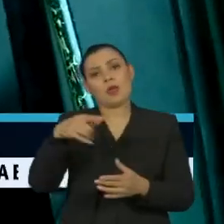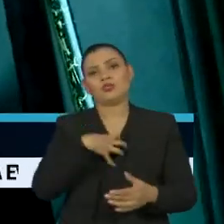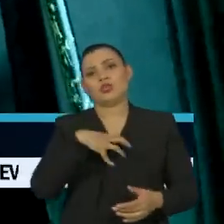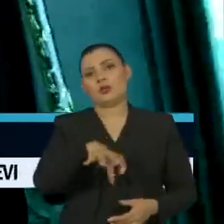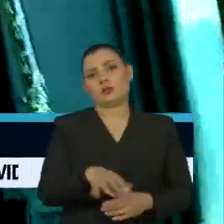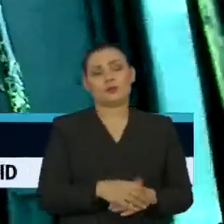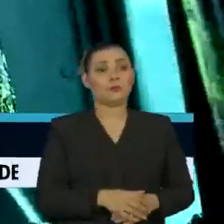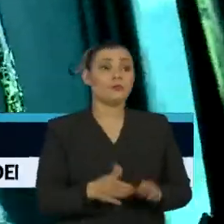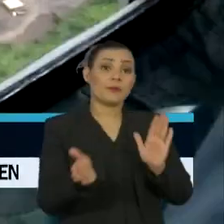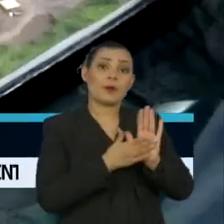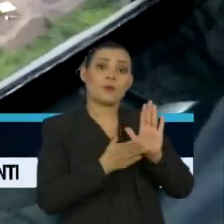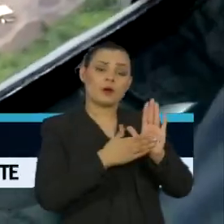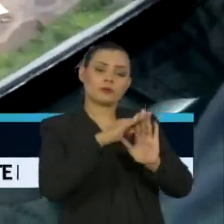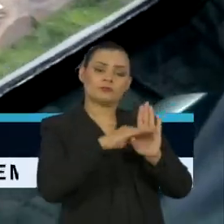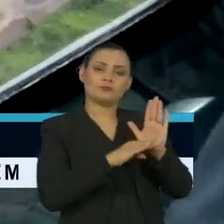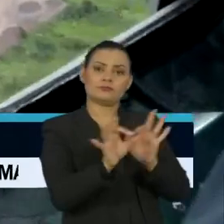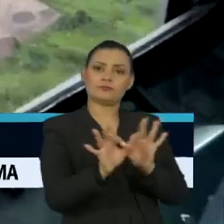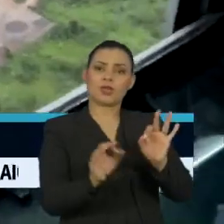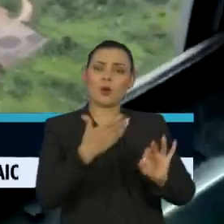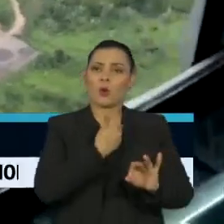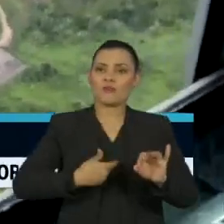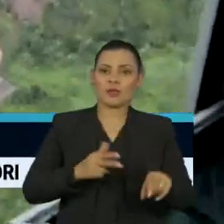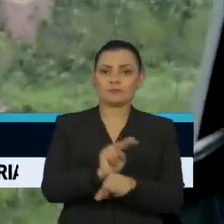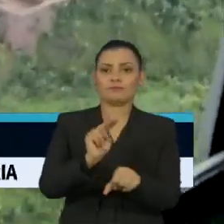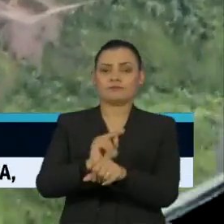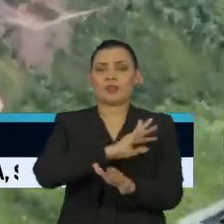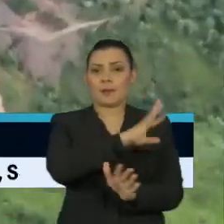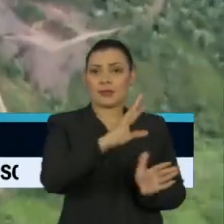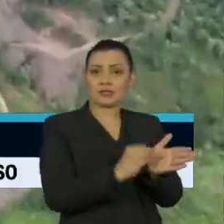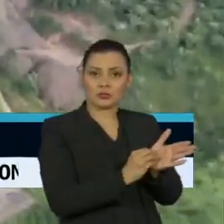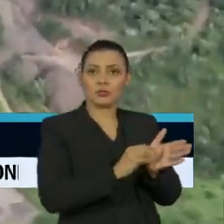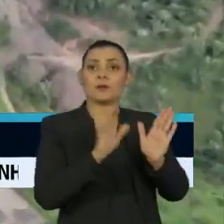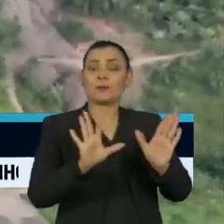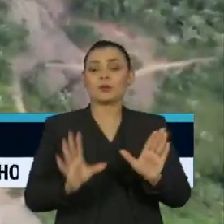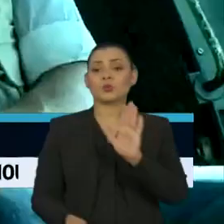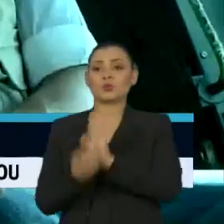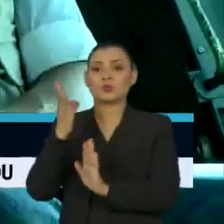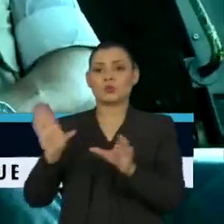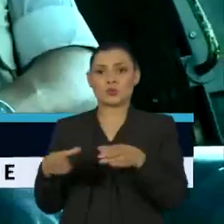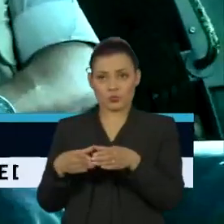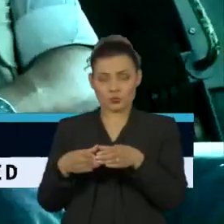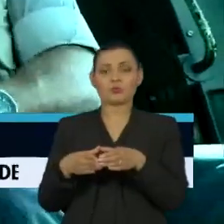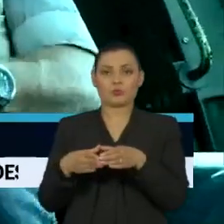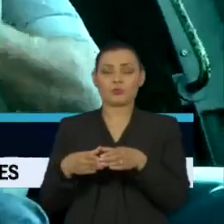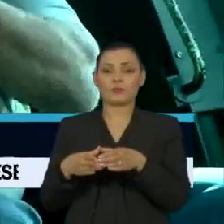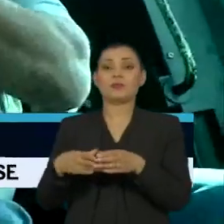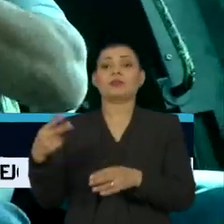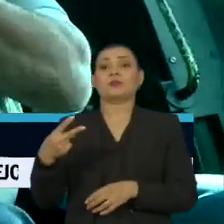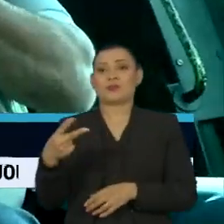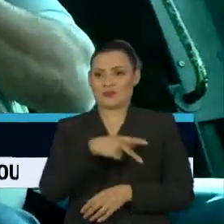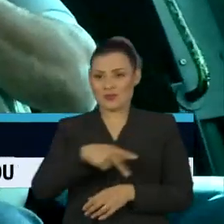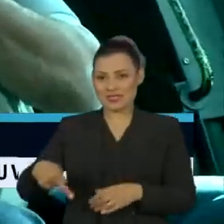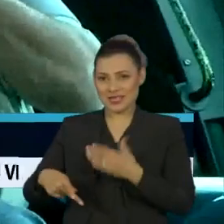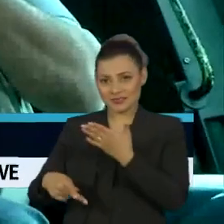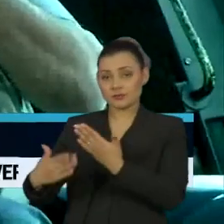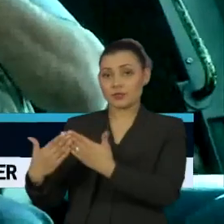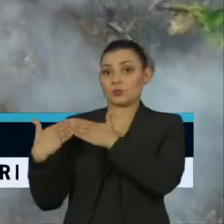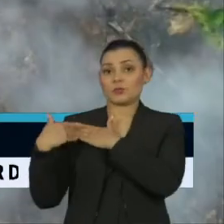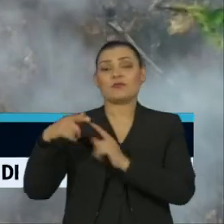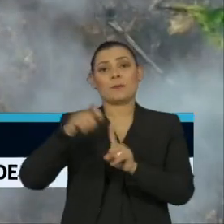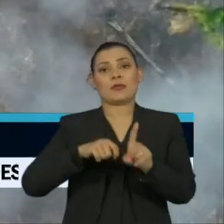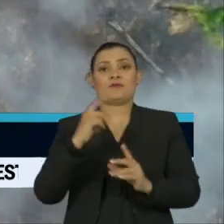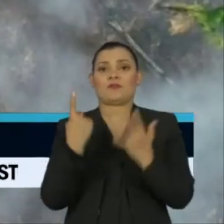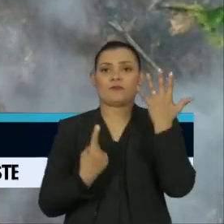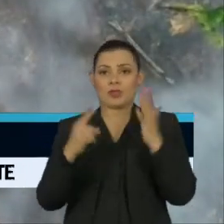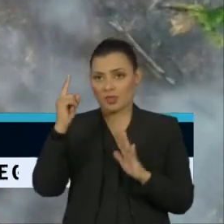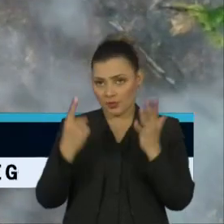para propor e coordenar ações do governo na Amazônia Legal, o Conselho foi transferido para a Vice-Presidência da República em fevereiro,